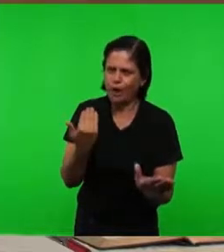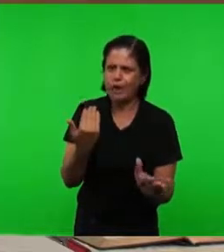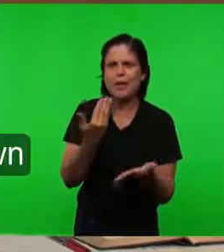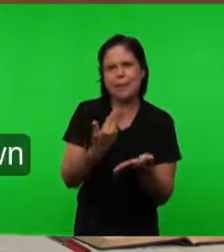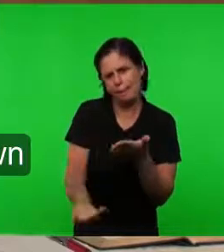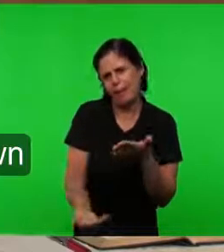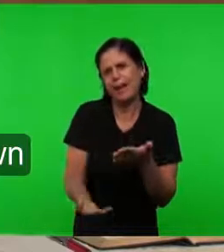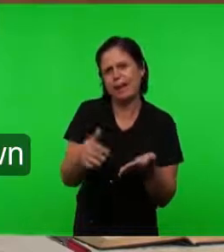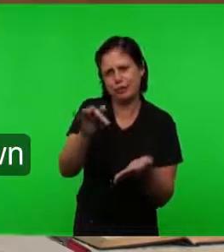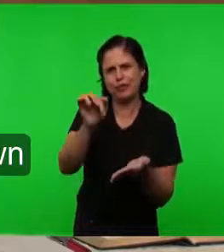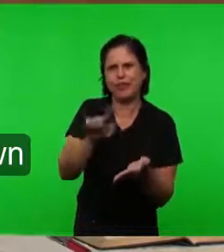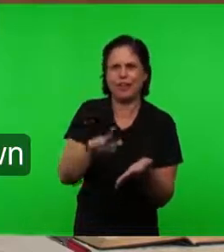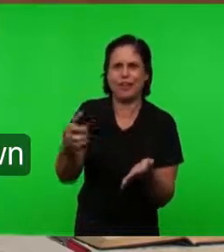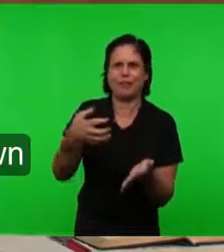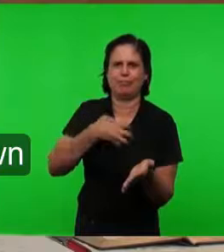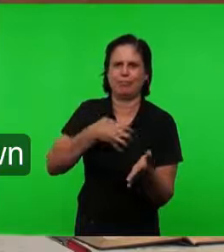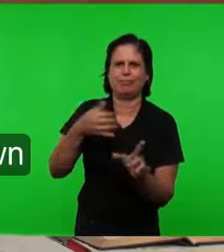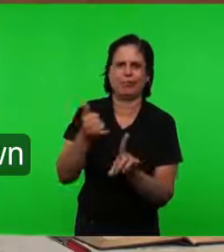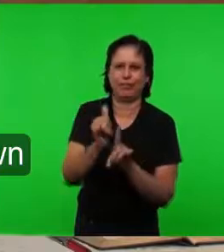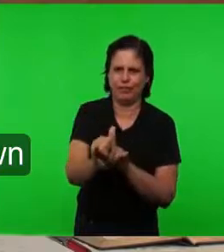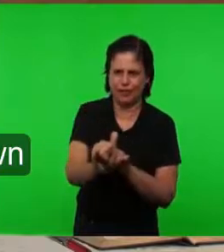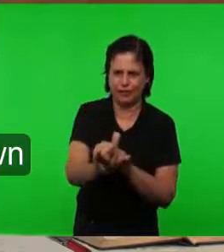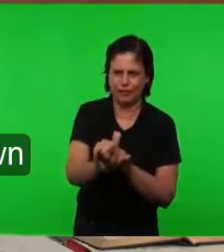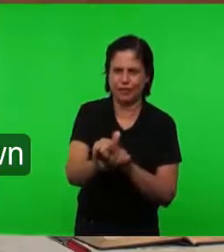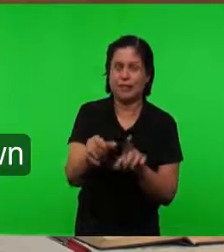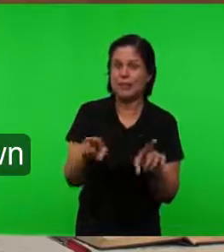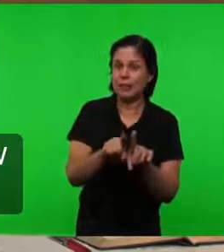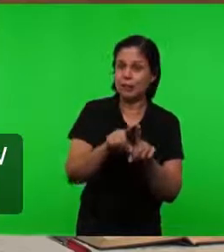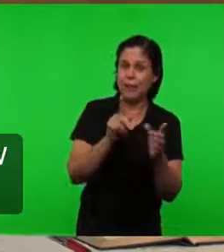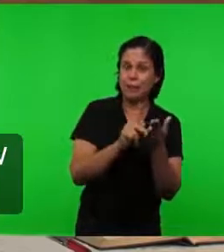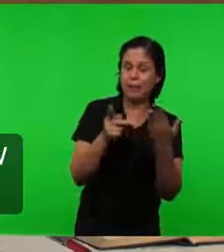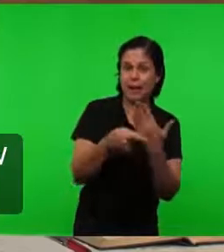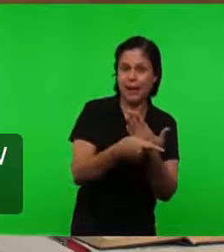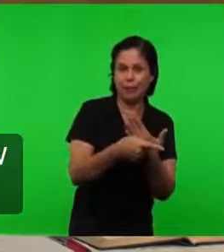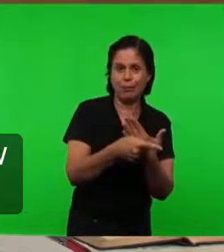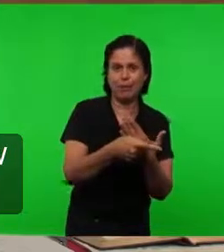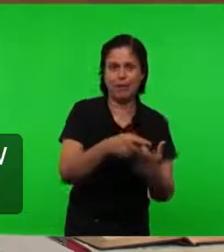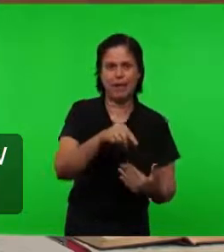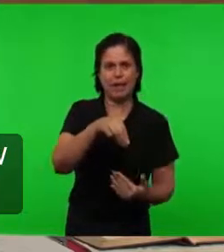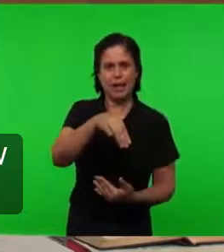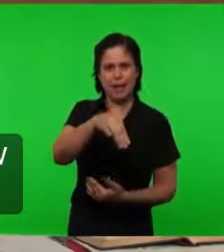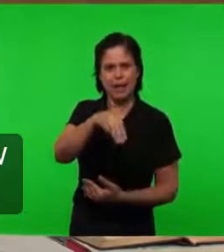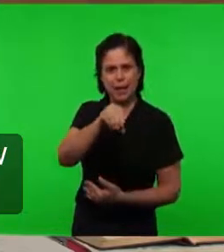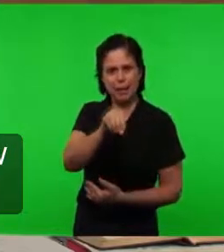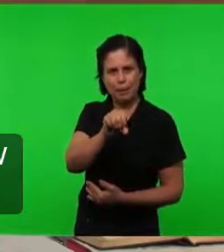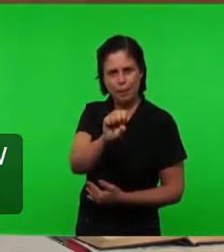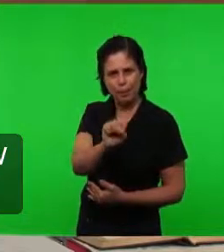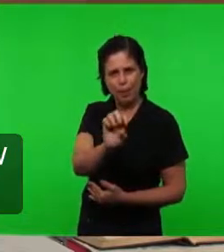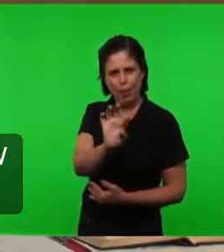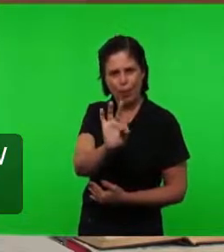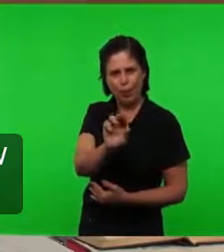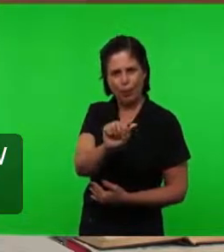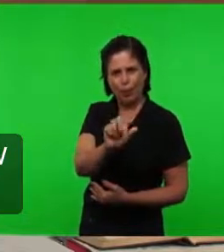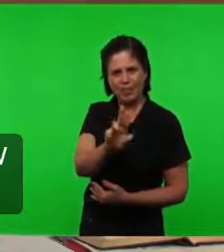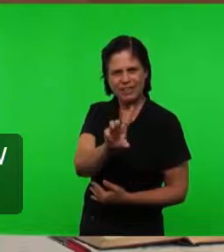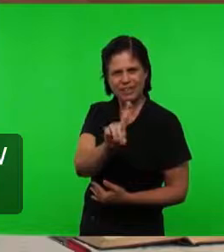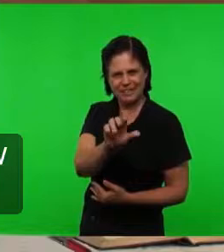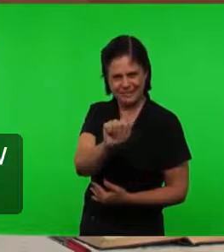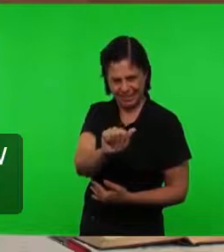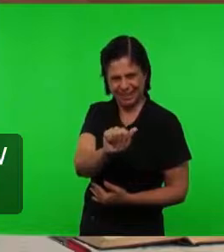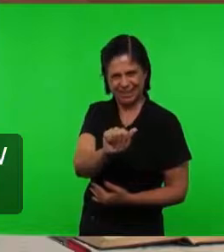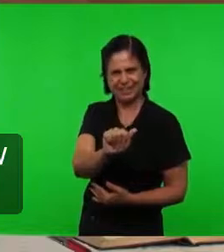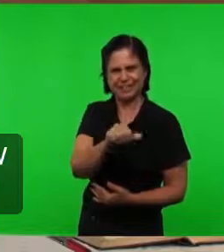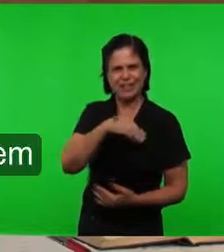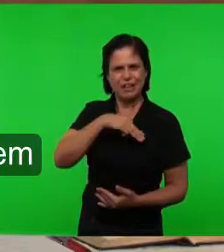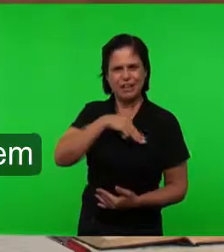mostarda Que agora é a parábola E ele vai plantar No campo Do seu interesse Então vamos a parábola Do capítulo 13 De Mateus